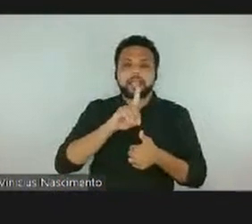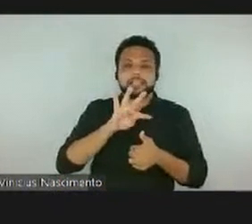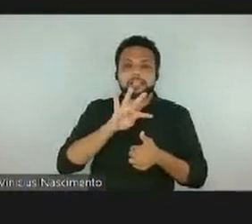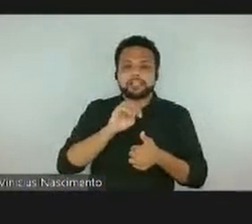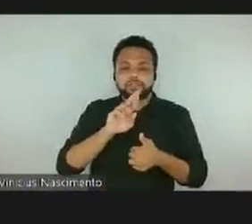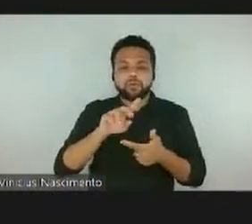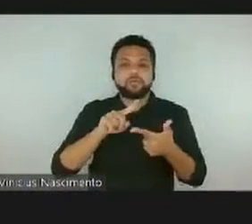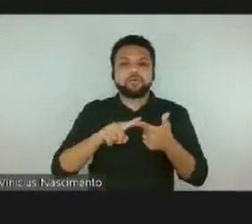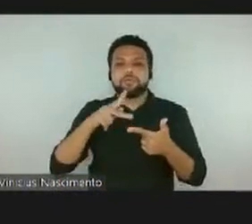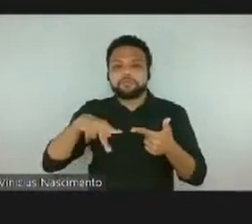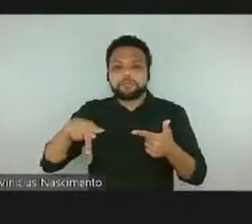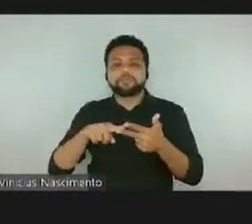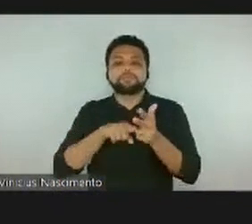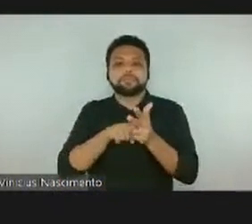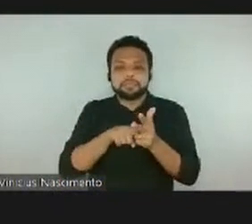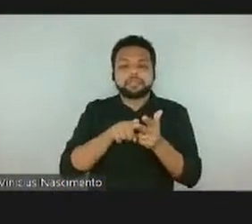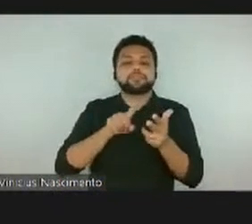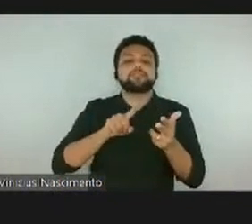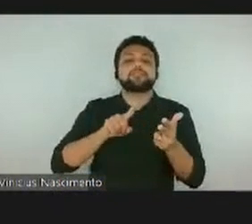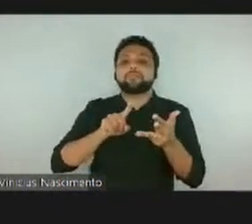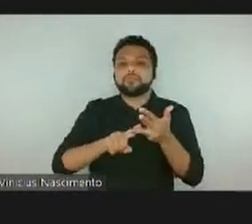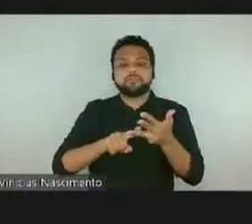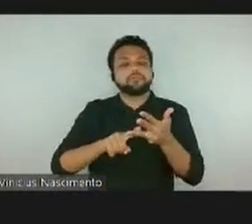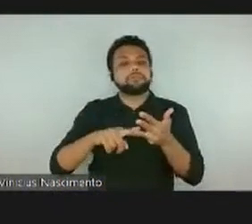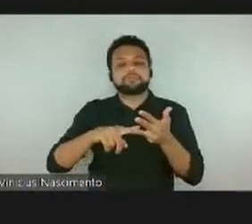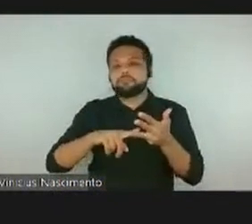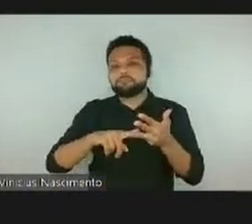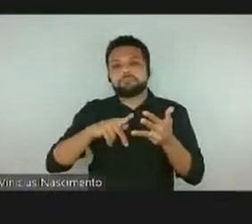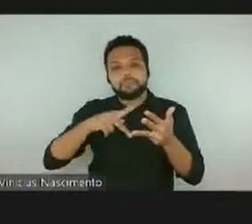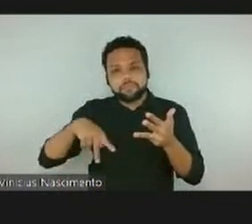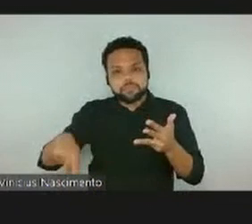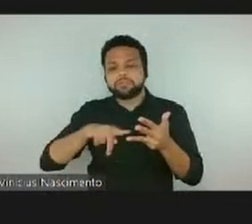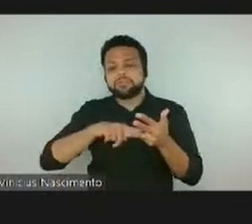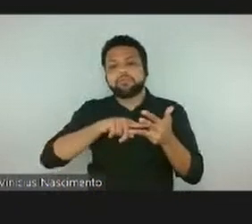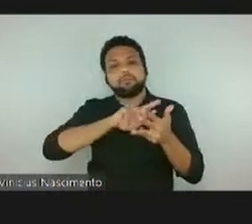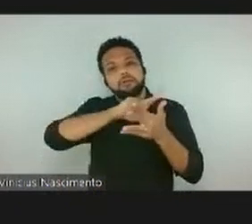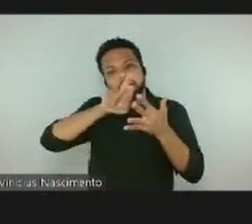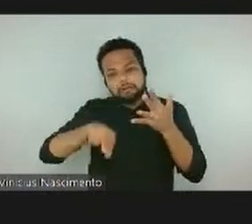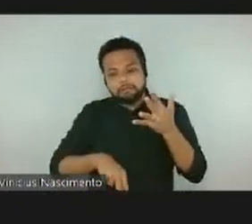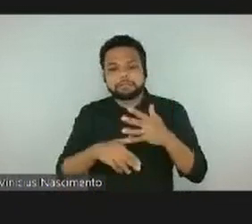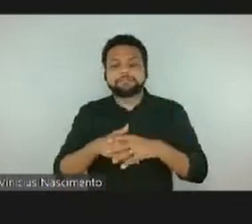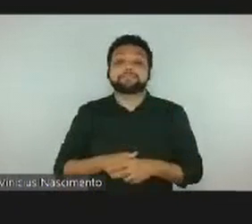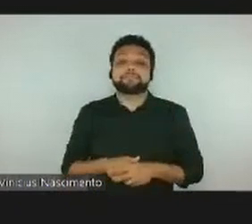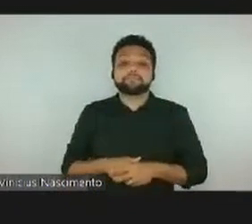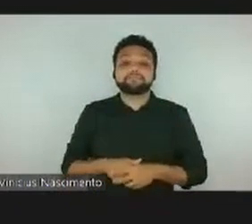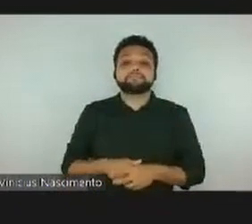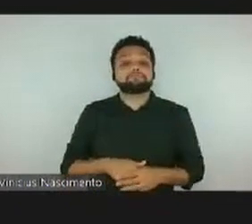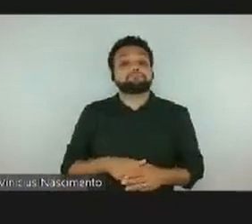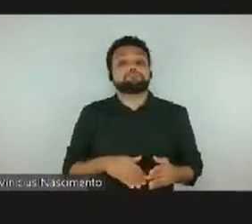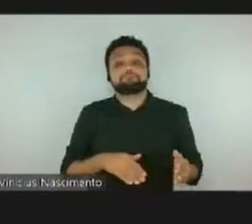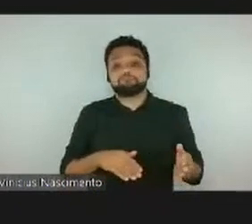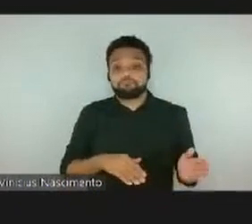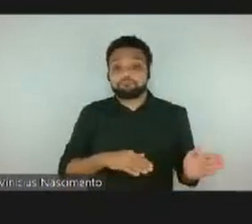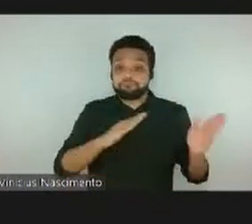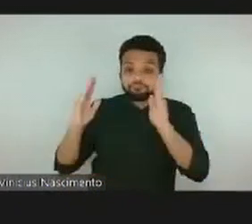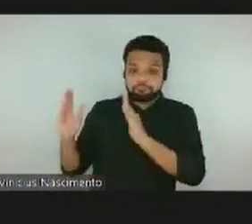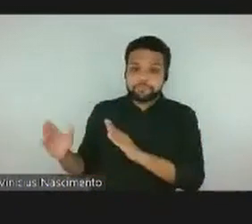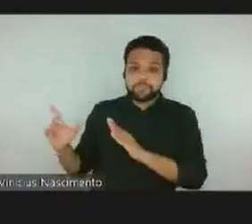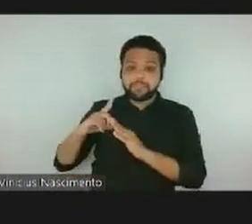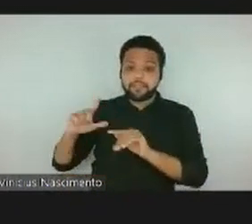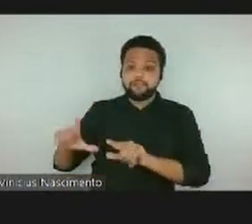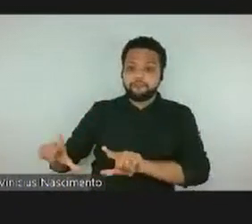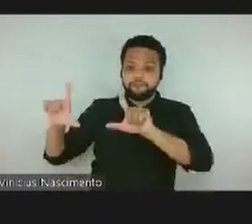professor e aqui a gente tem ao lado o folder da exposição que é uma publicação bastante importante